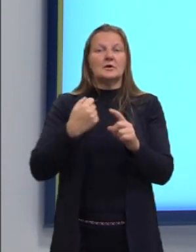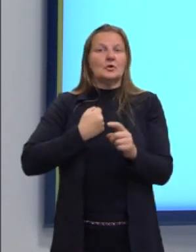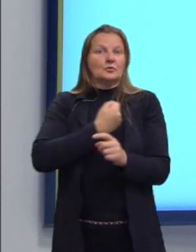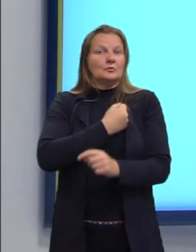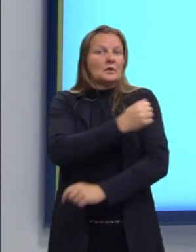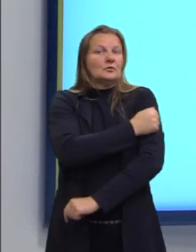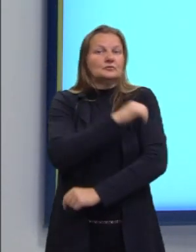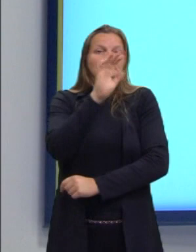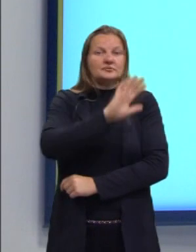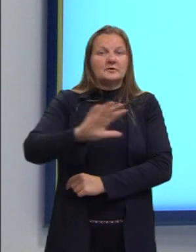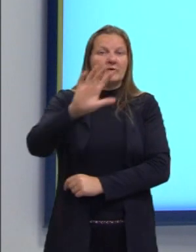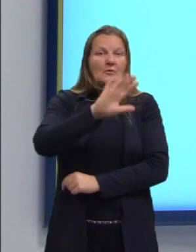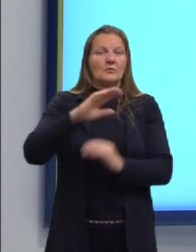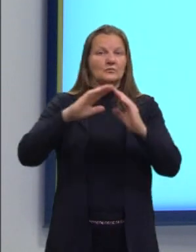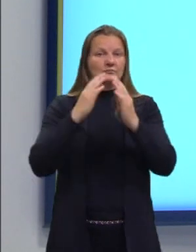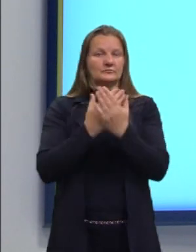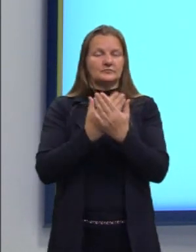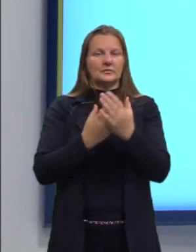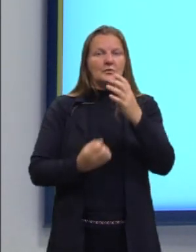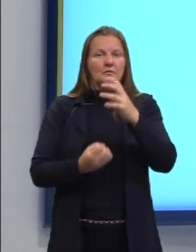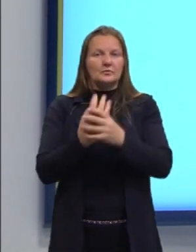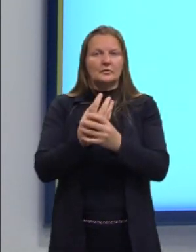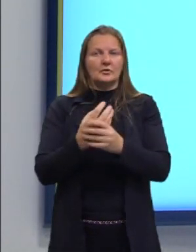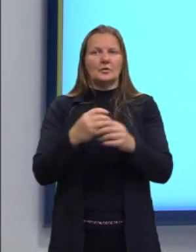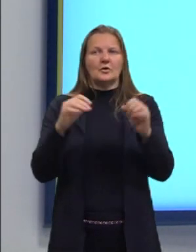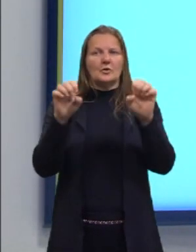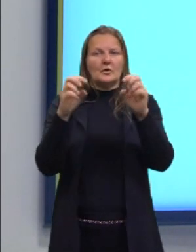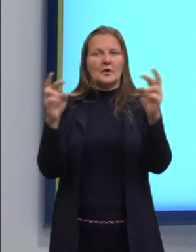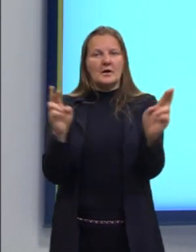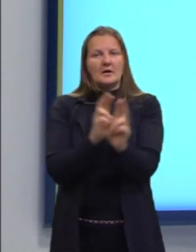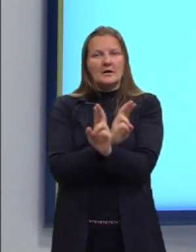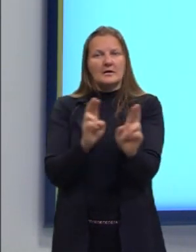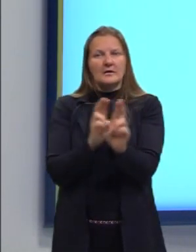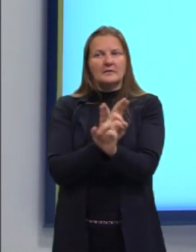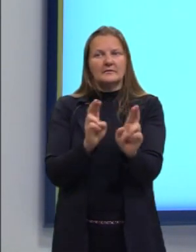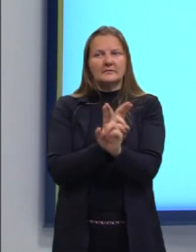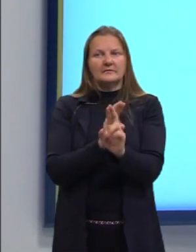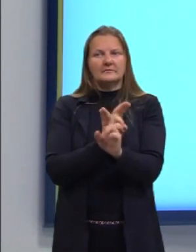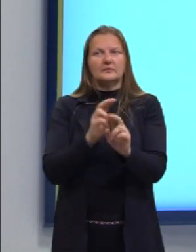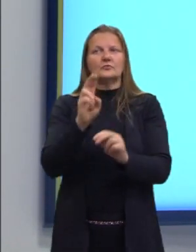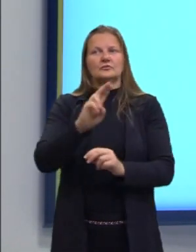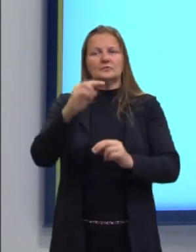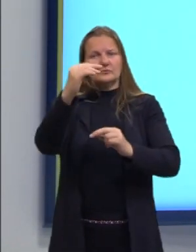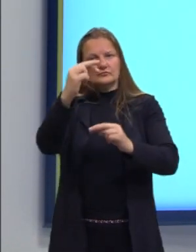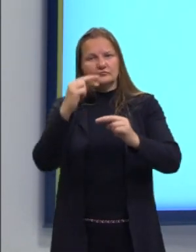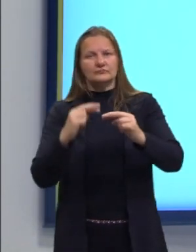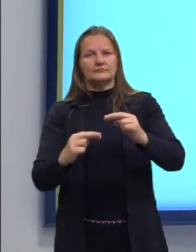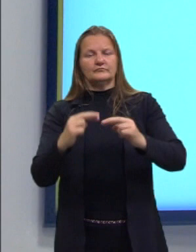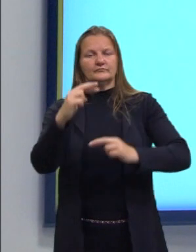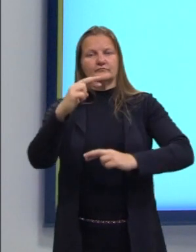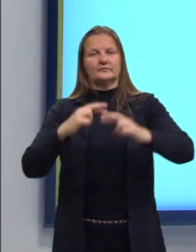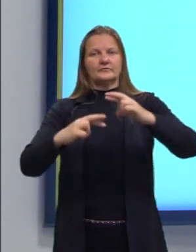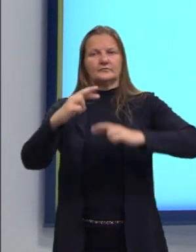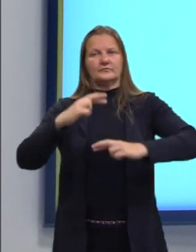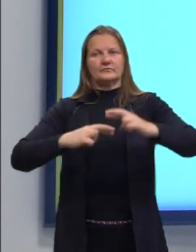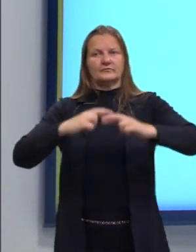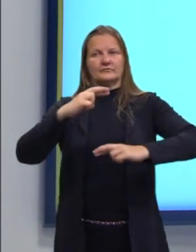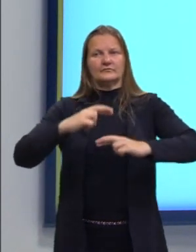Então, de novo, criei uma nova relação, e nós vamos utilizar essa relação agora.